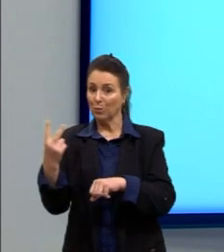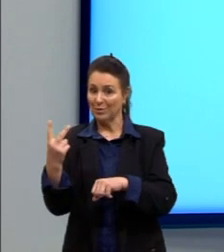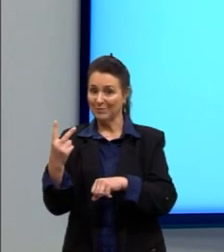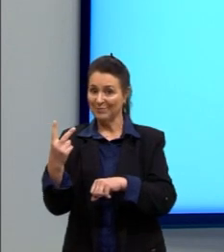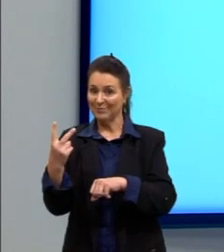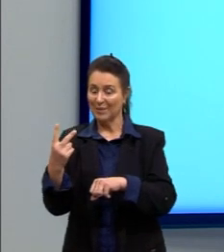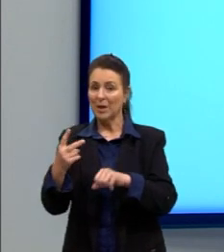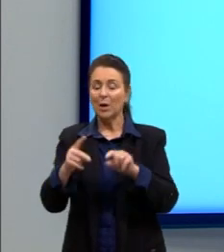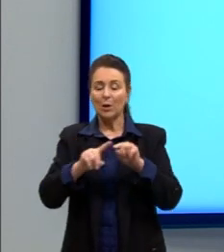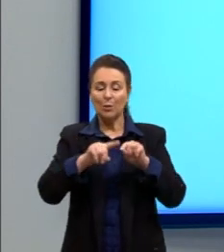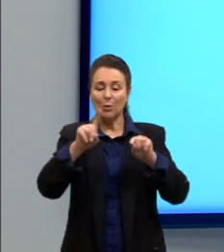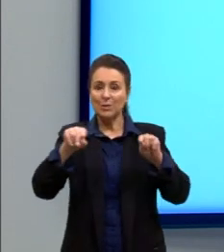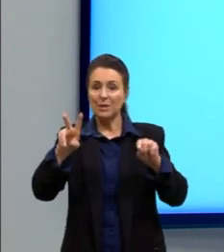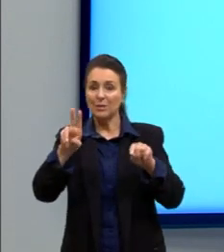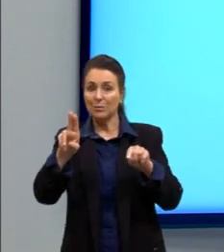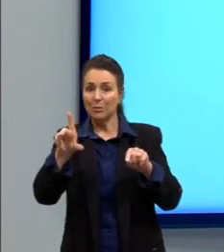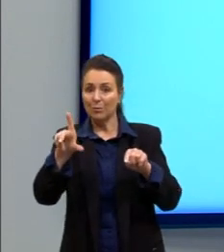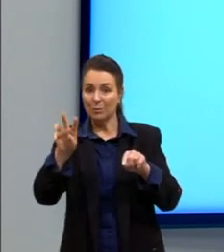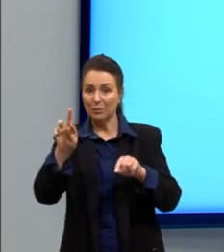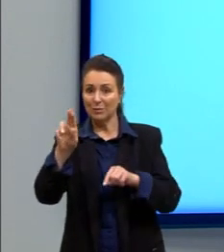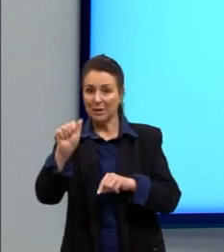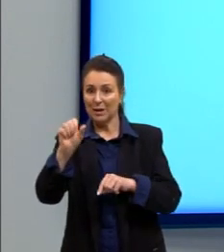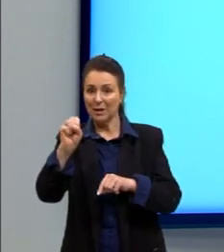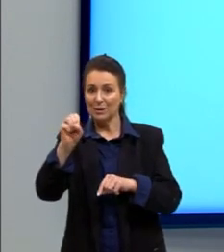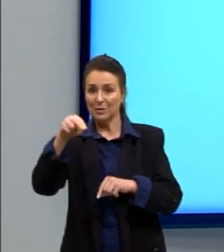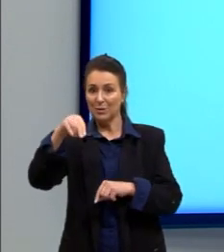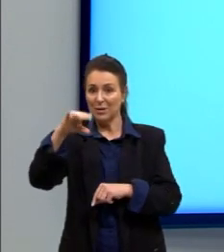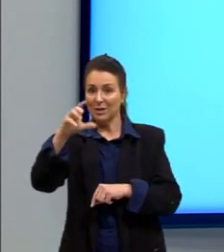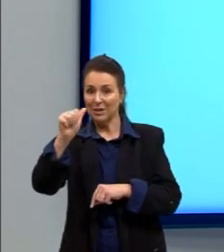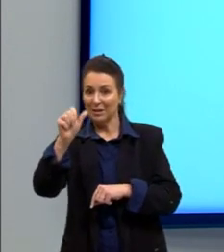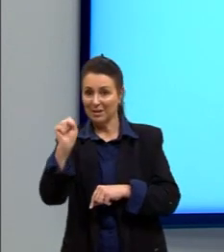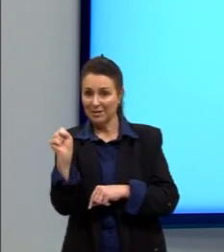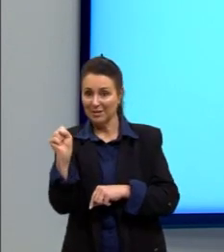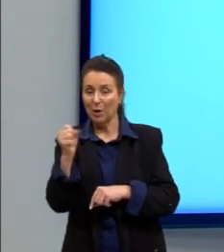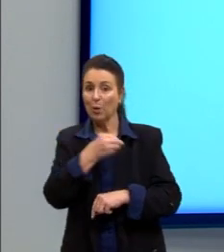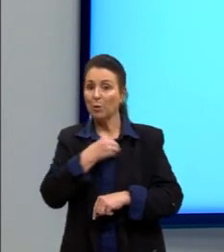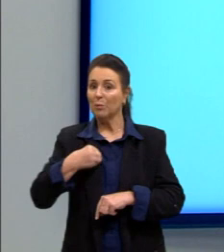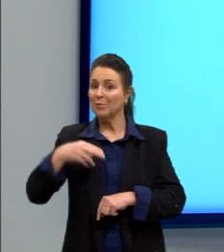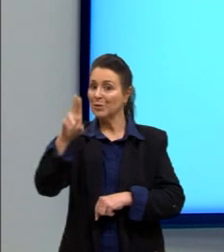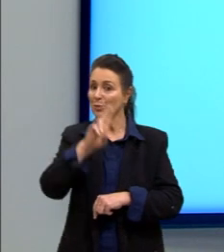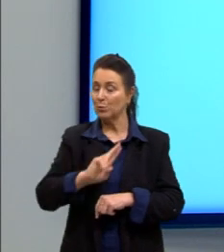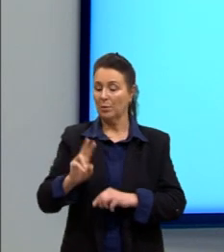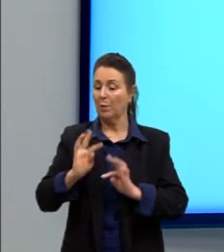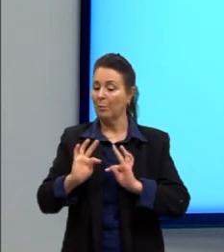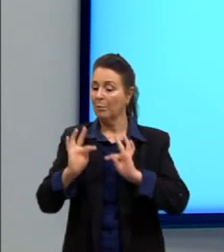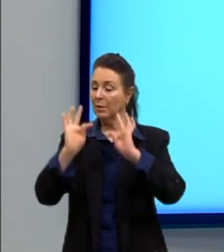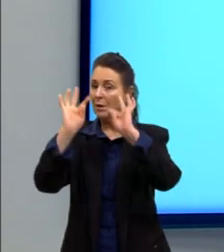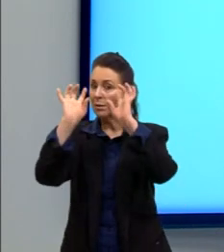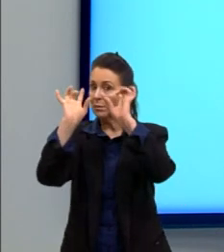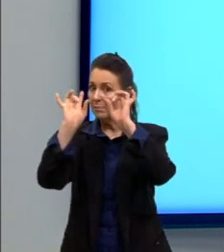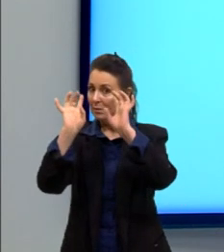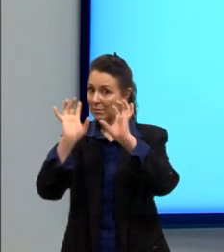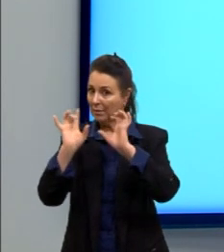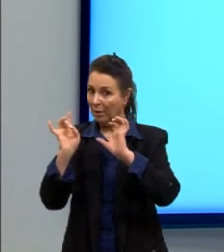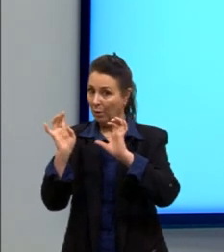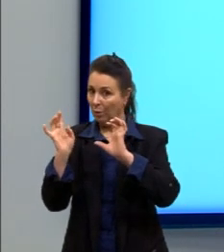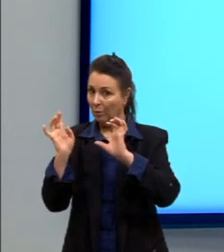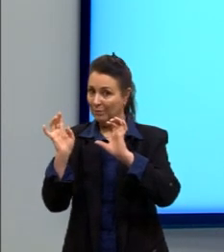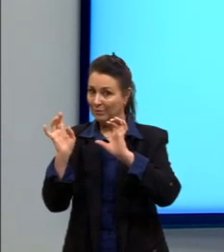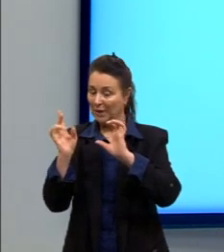ondas ultrassônicas, são usadas pelos médicos em uma técnica, então, não intrusiva, para